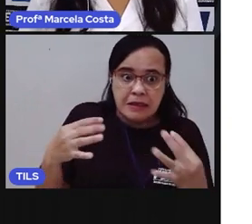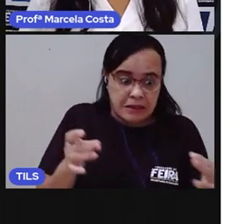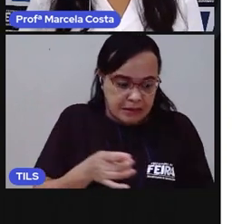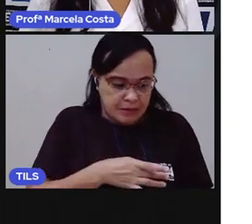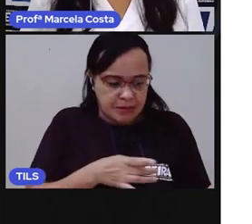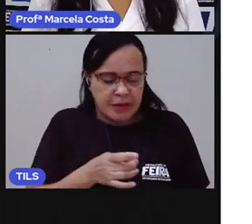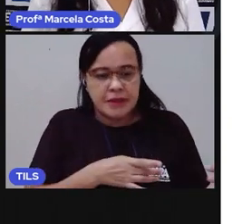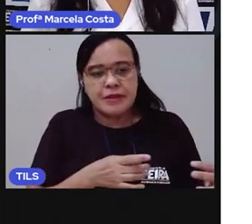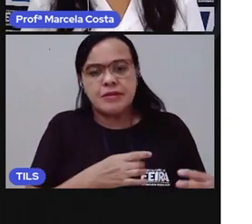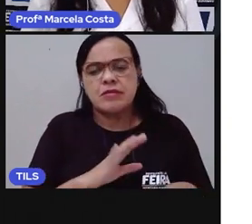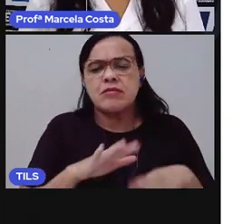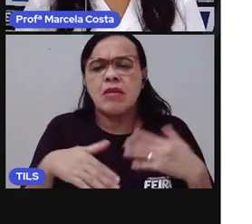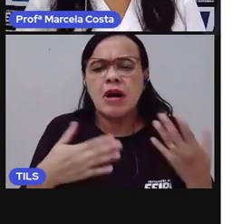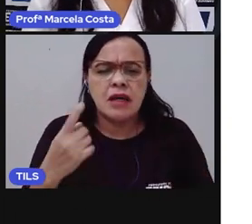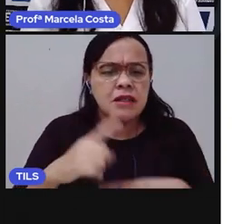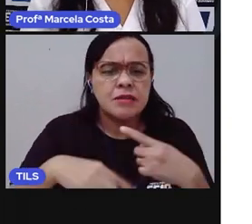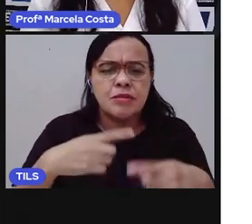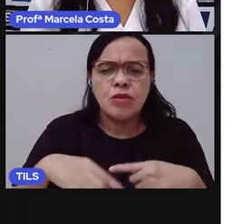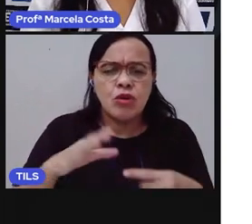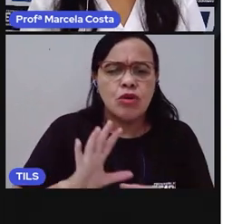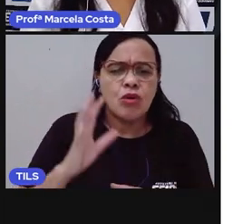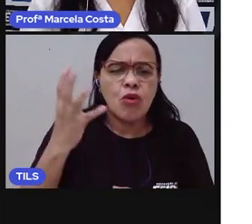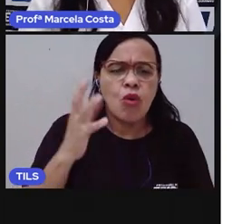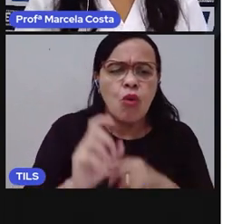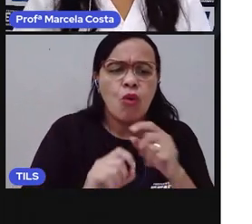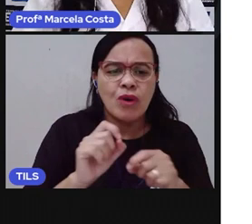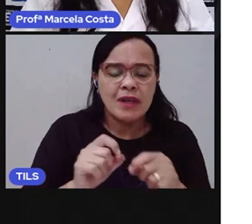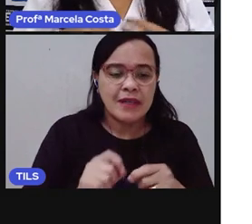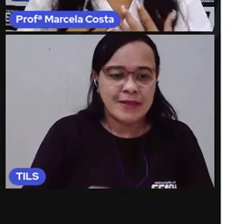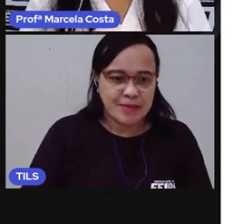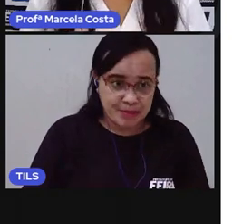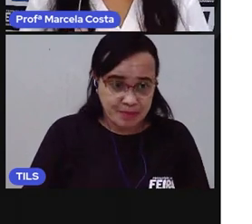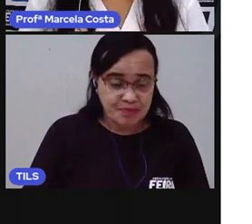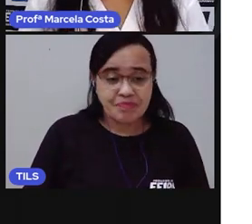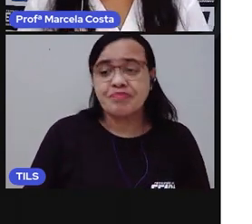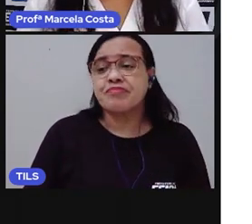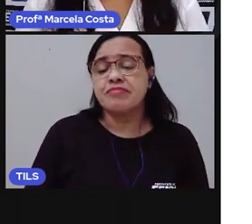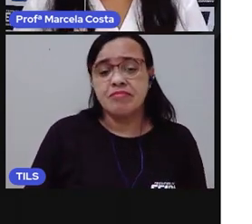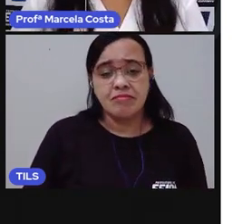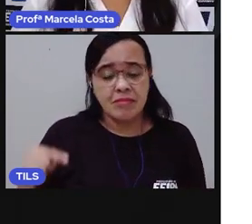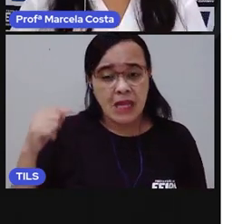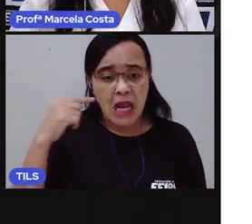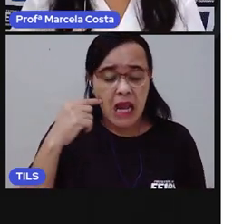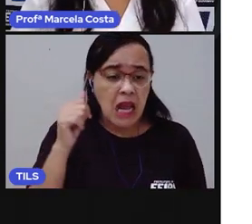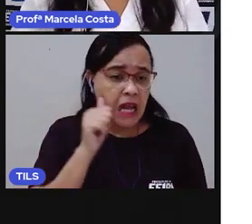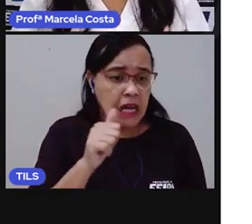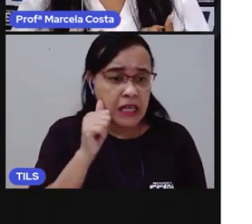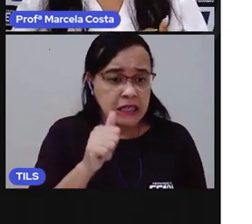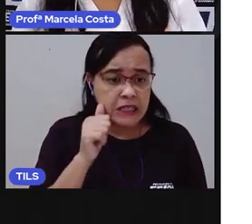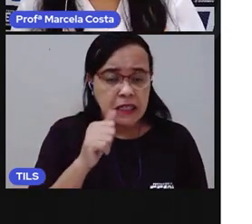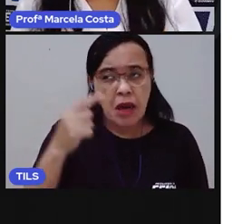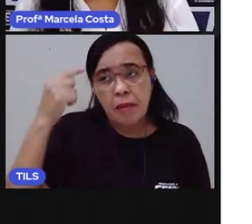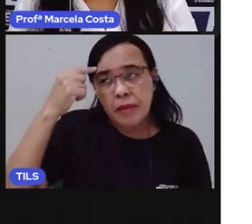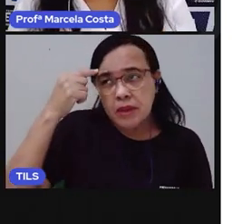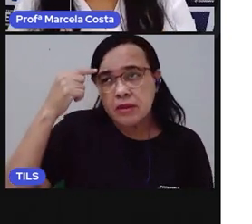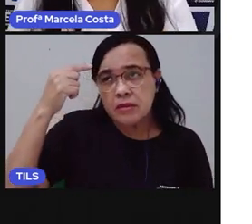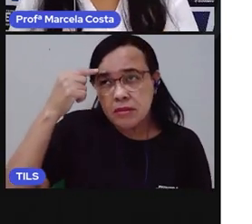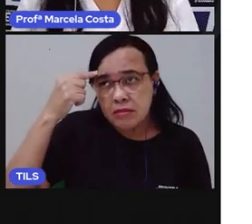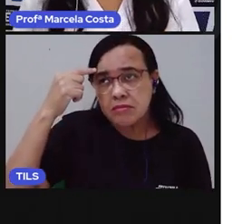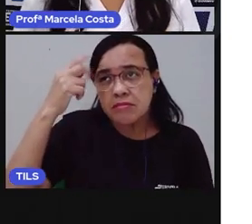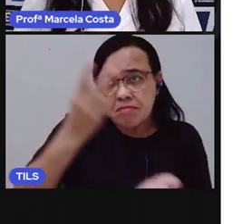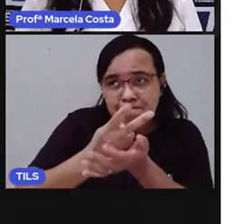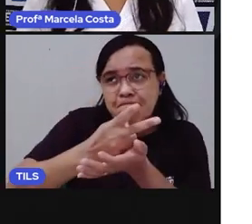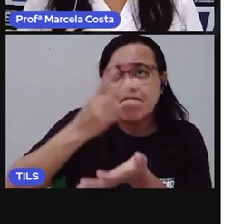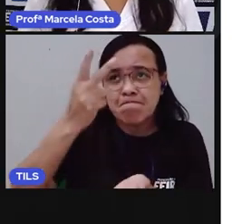Mas sabe o que aconteceu? Um belo dia, de tanto pensar no lobo. Ela tinha medo